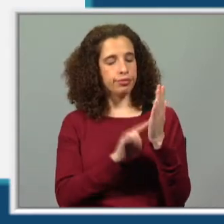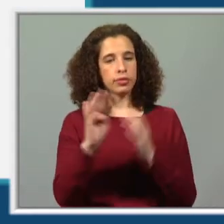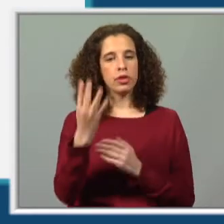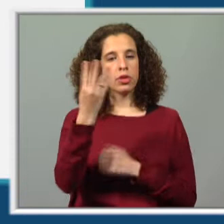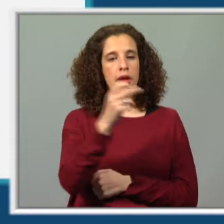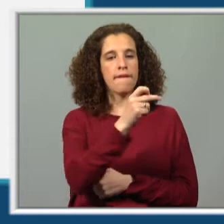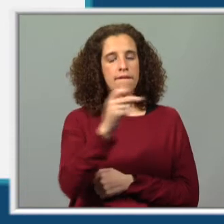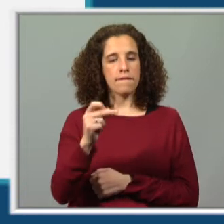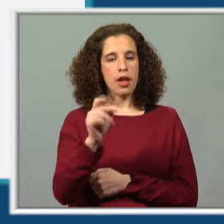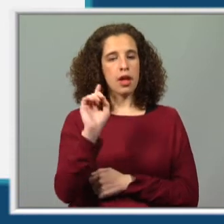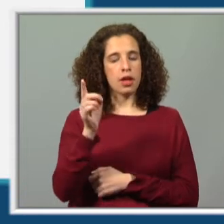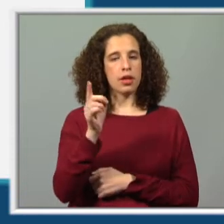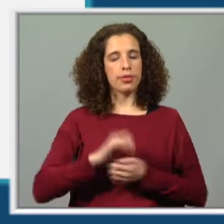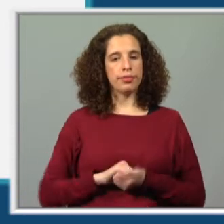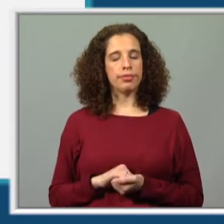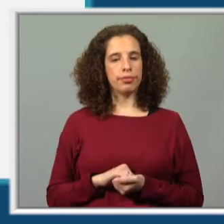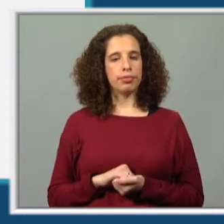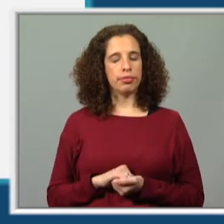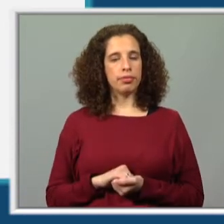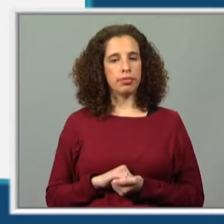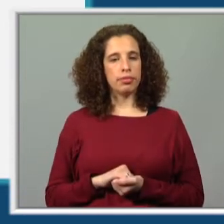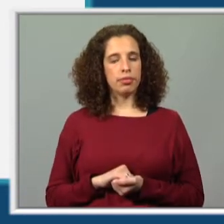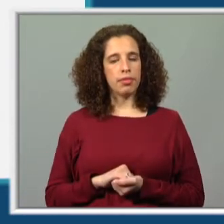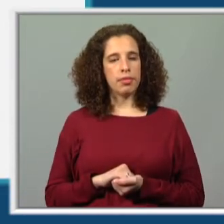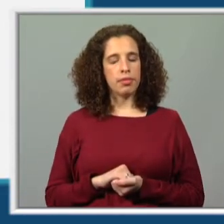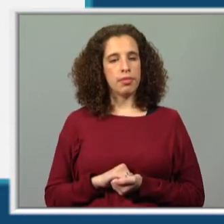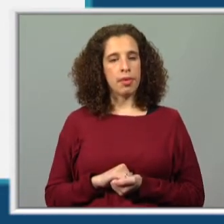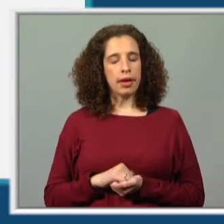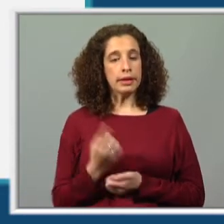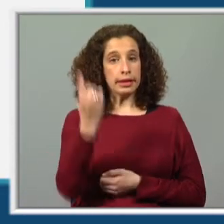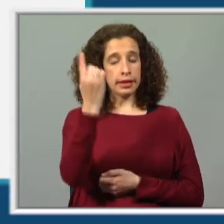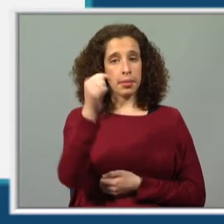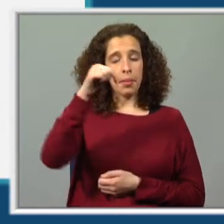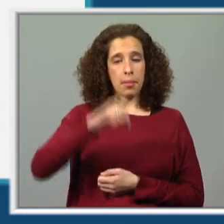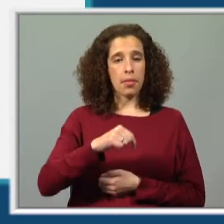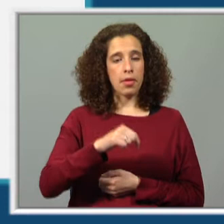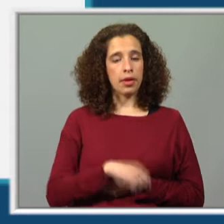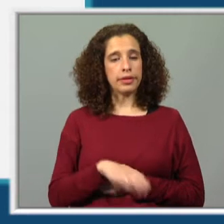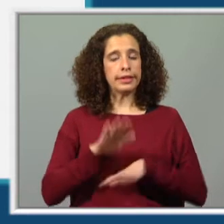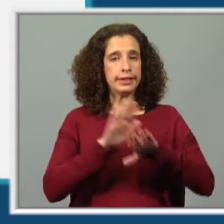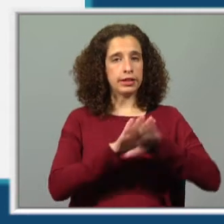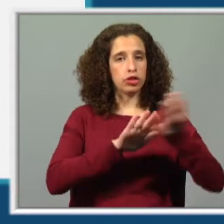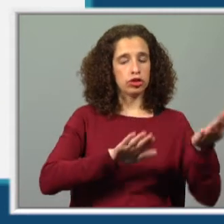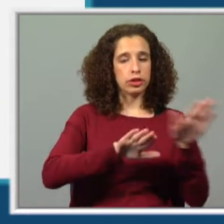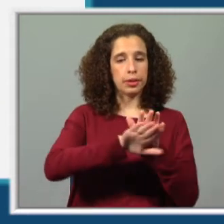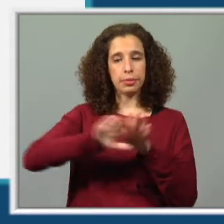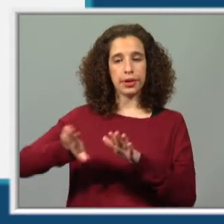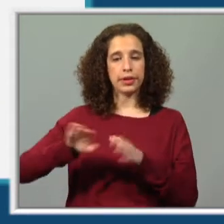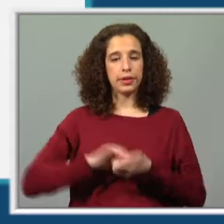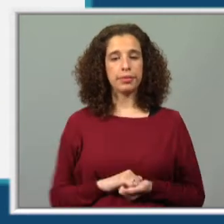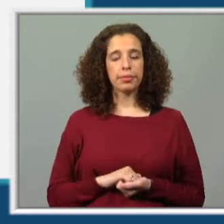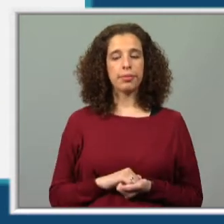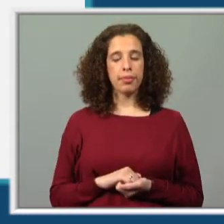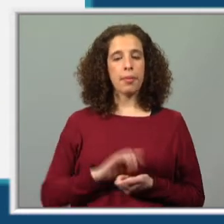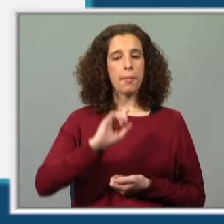quatro afirmações que aqui vos vou apresentar. Sempre de cima para baixo, no sentido da esquerda para a direita.